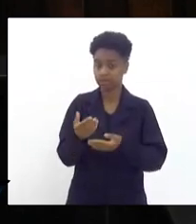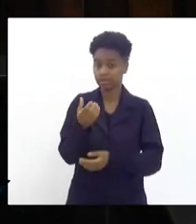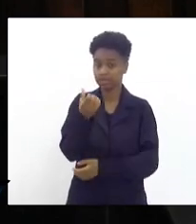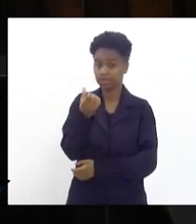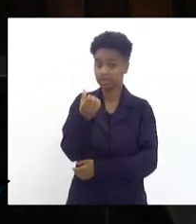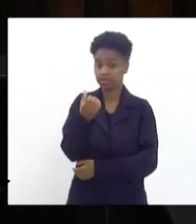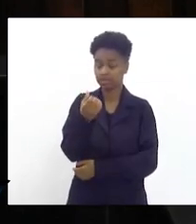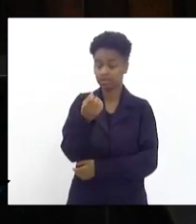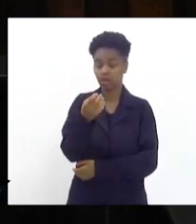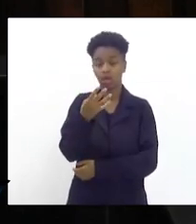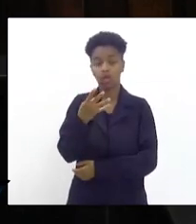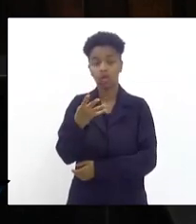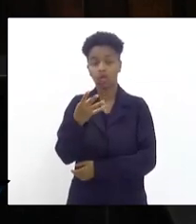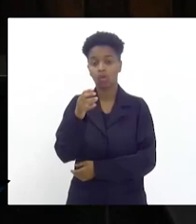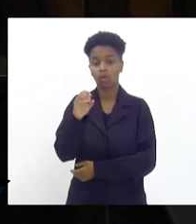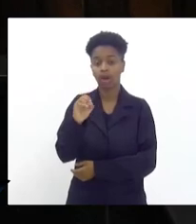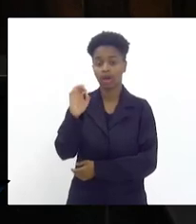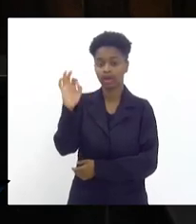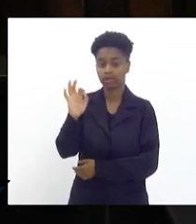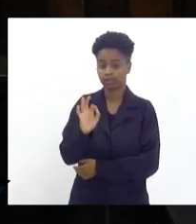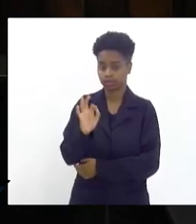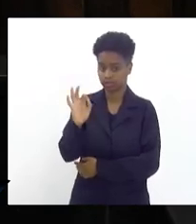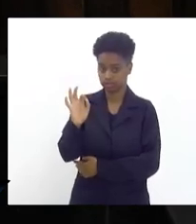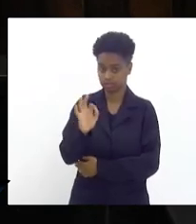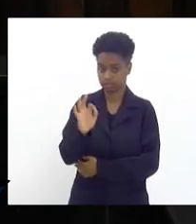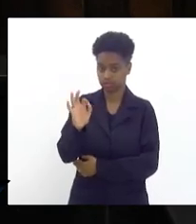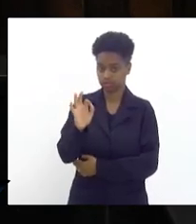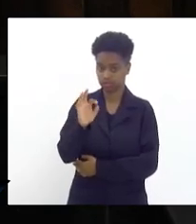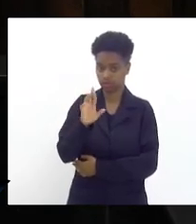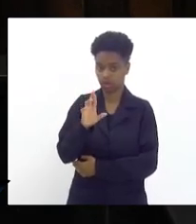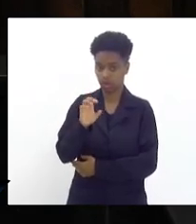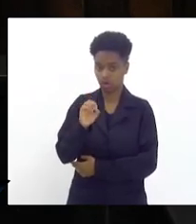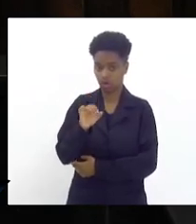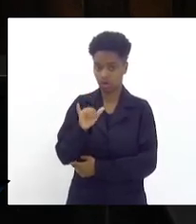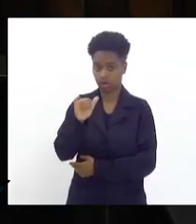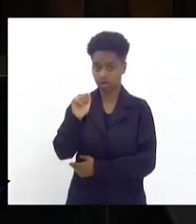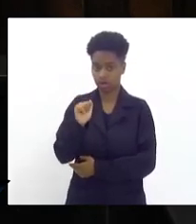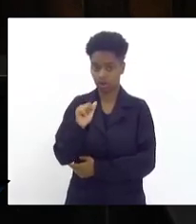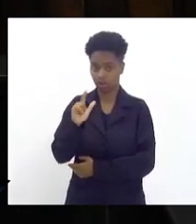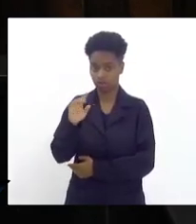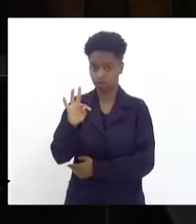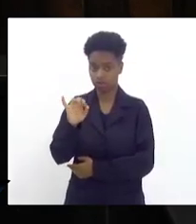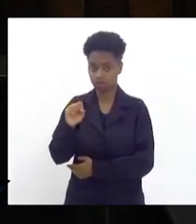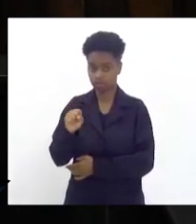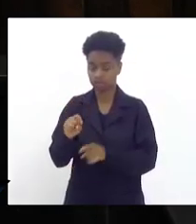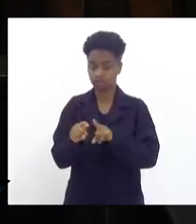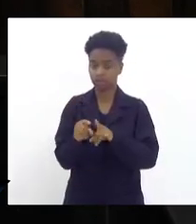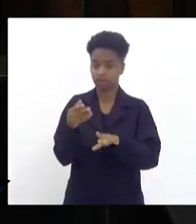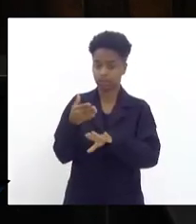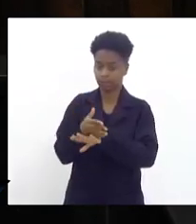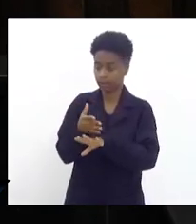40% dos royalties e participações especiais.